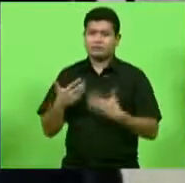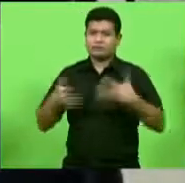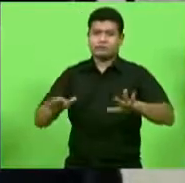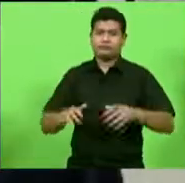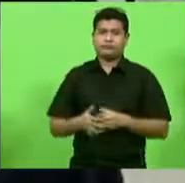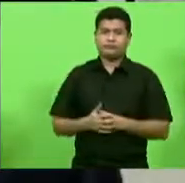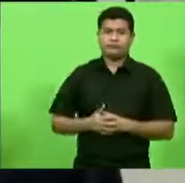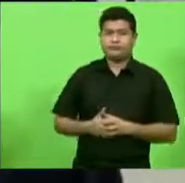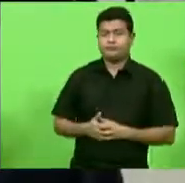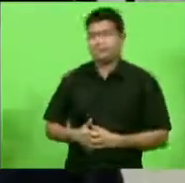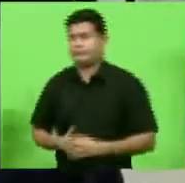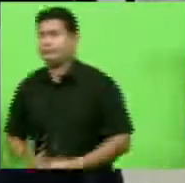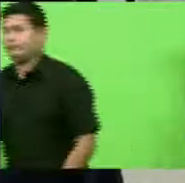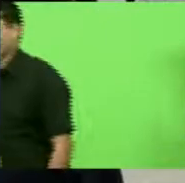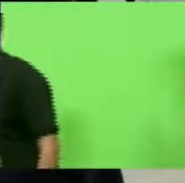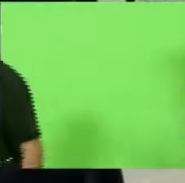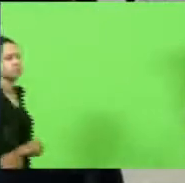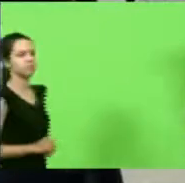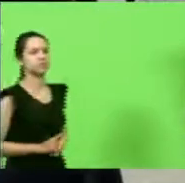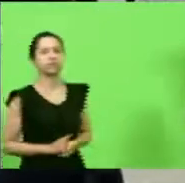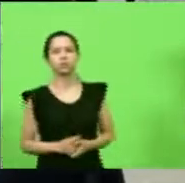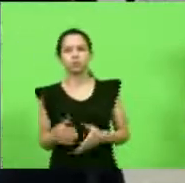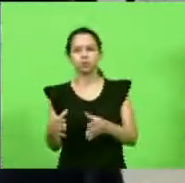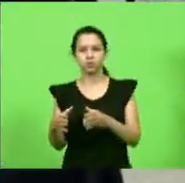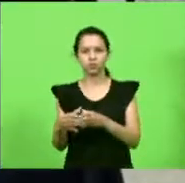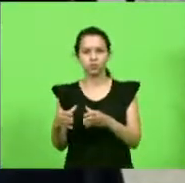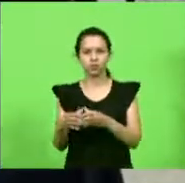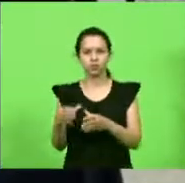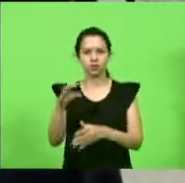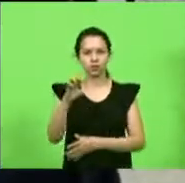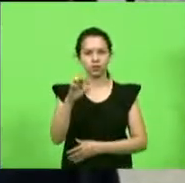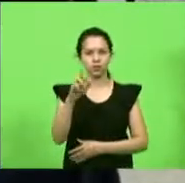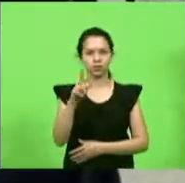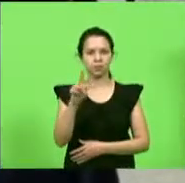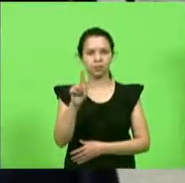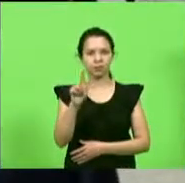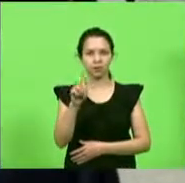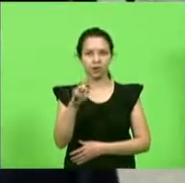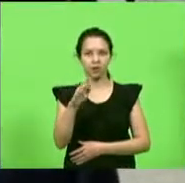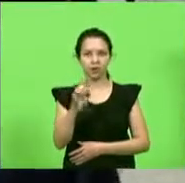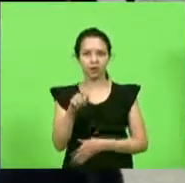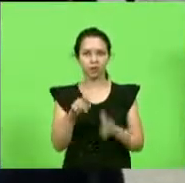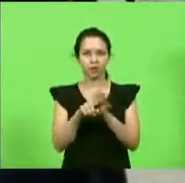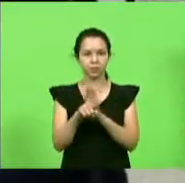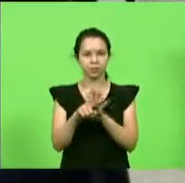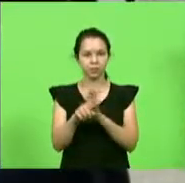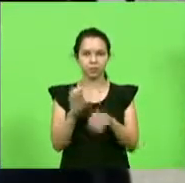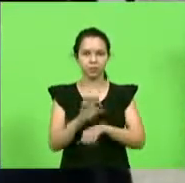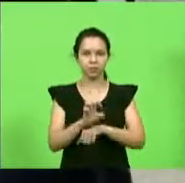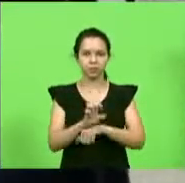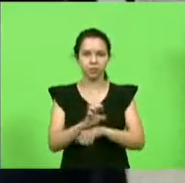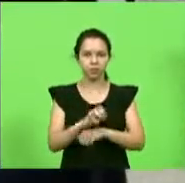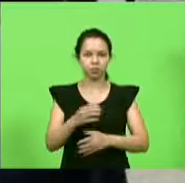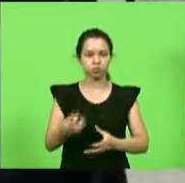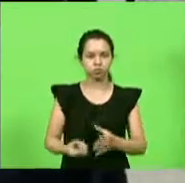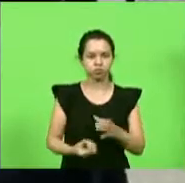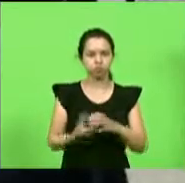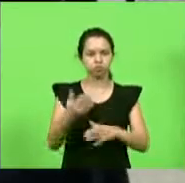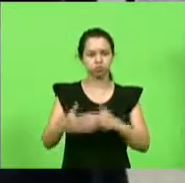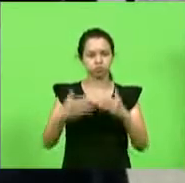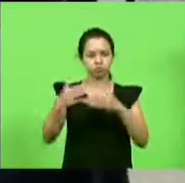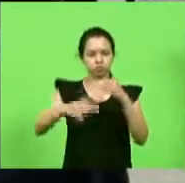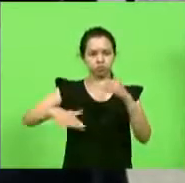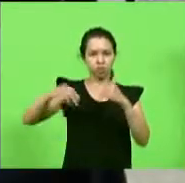os setores da Ipagre enfim e toda a pesquisa do estado desenvolveu principalmente na região norte